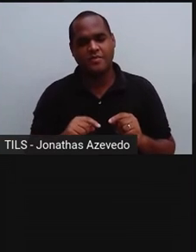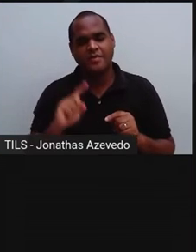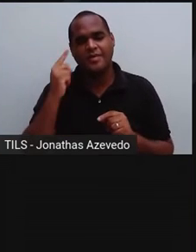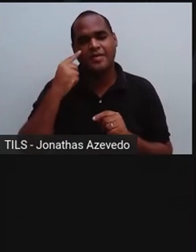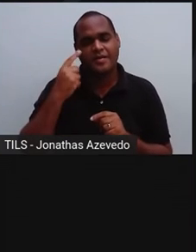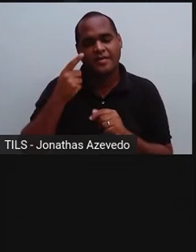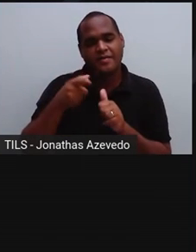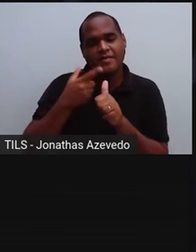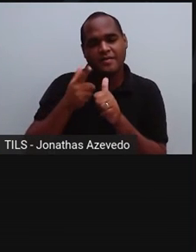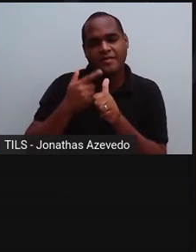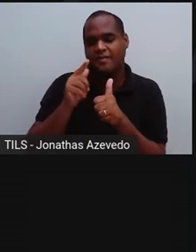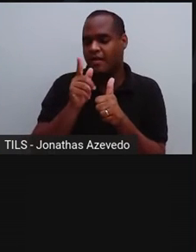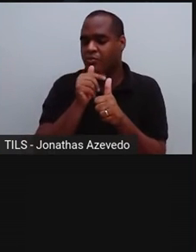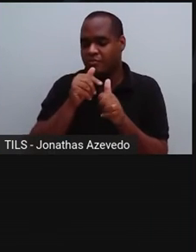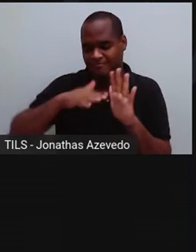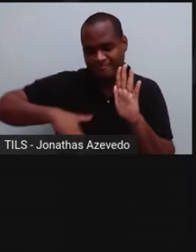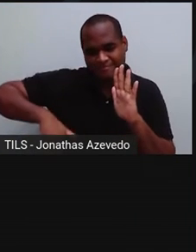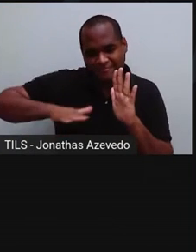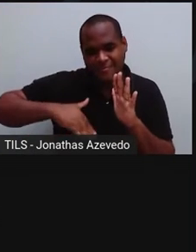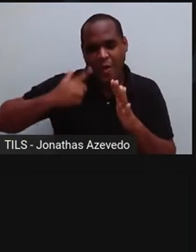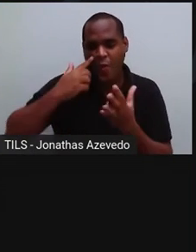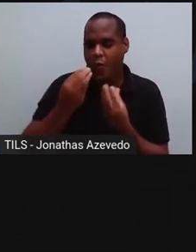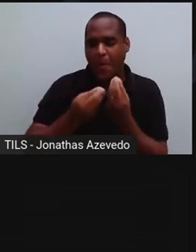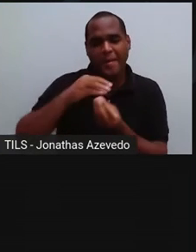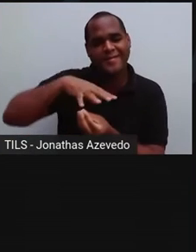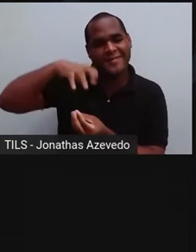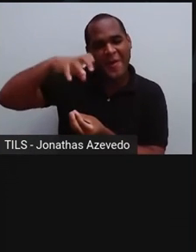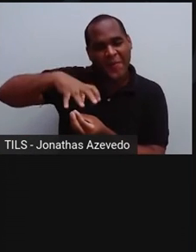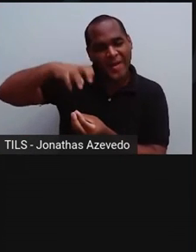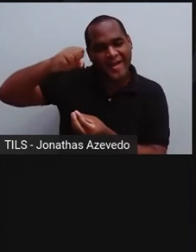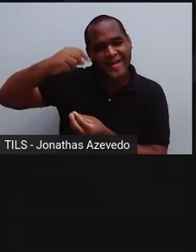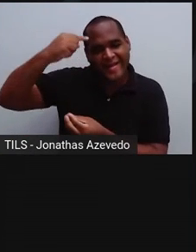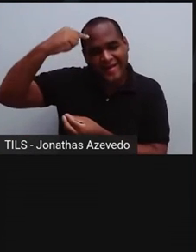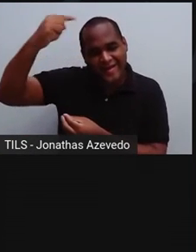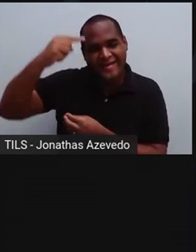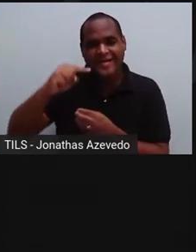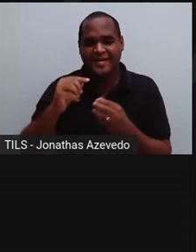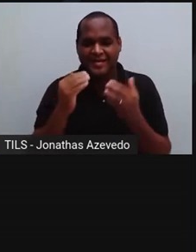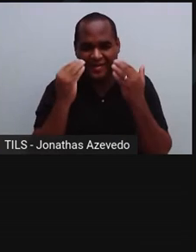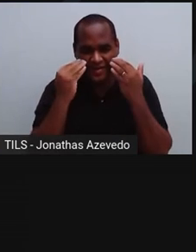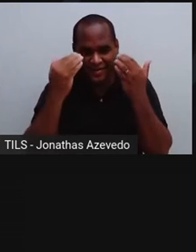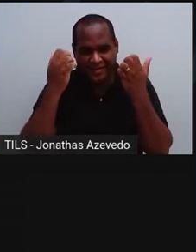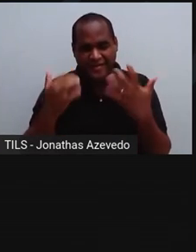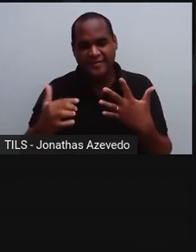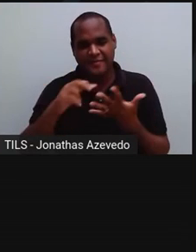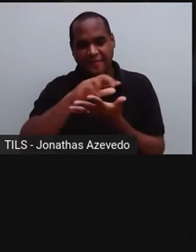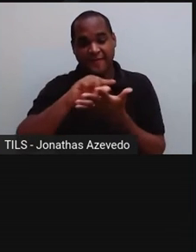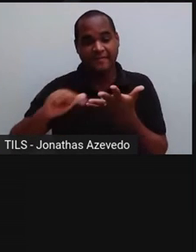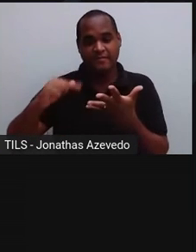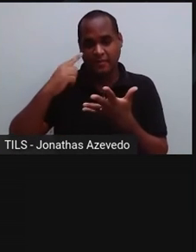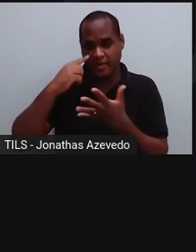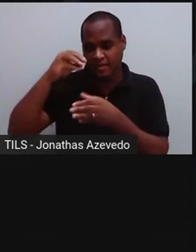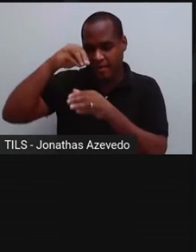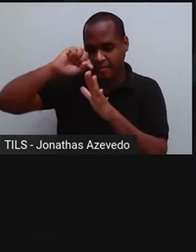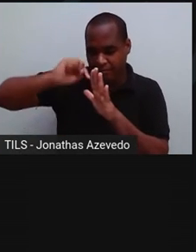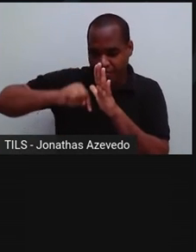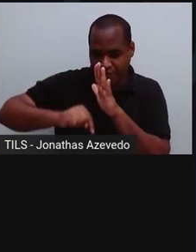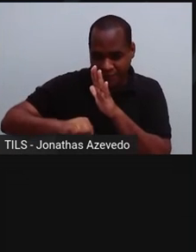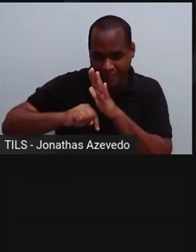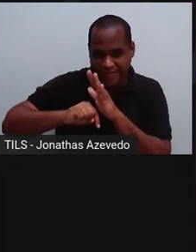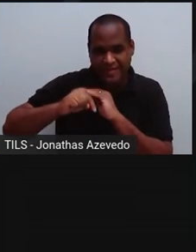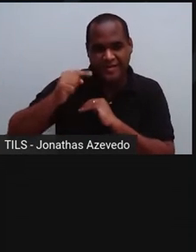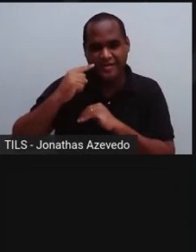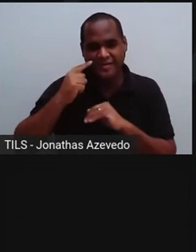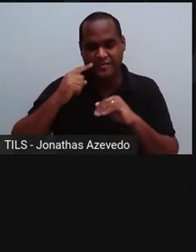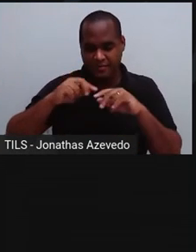extraído da água do mar por evaporação. A água do mar é represada em grandes tanques de pequena profundidade, construídos na